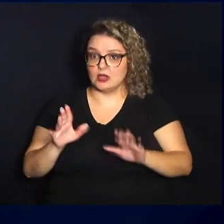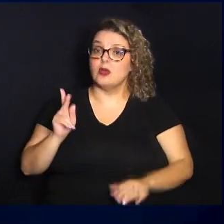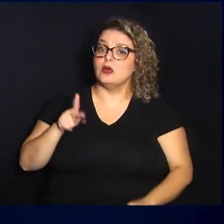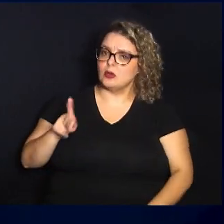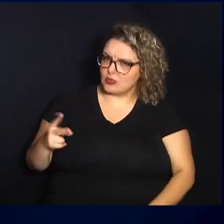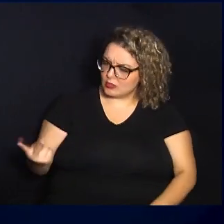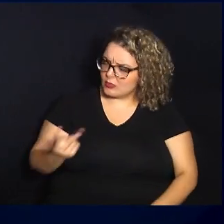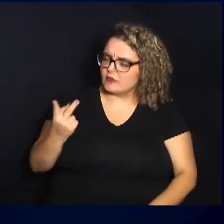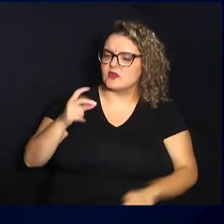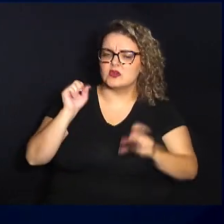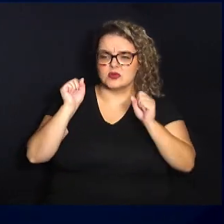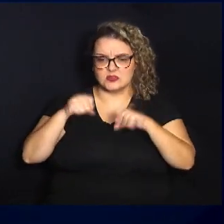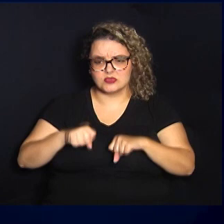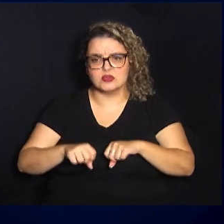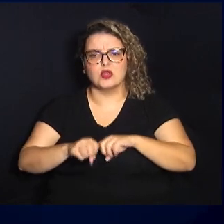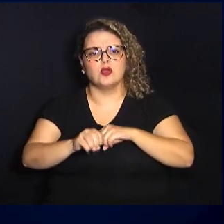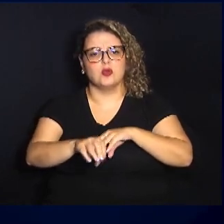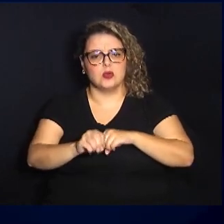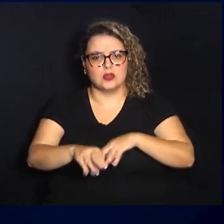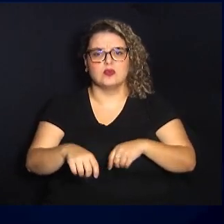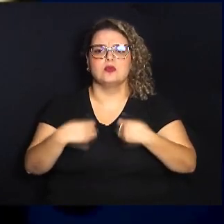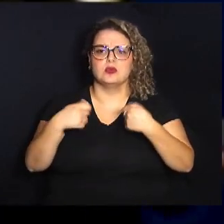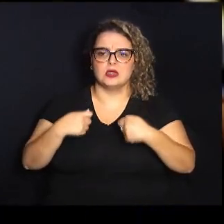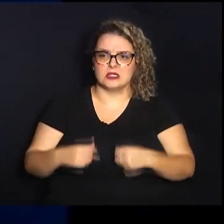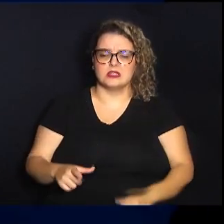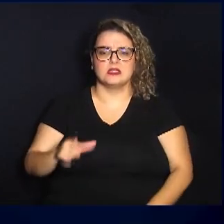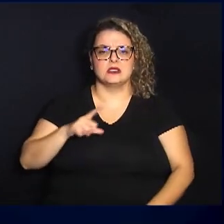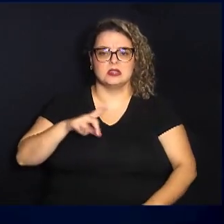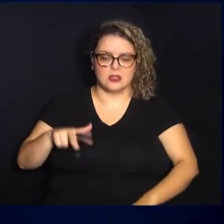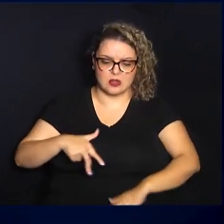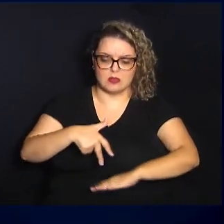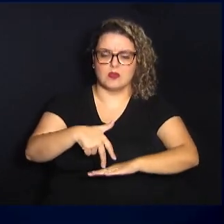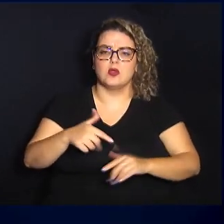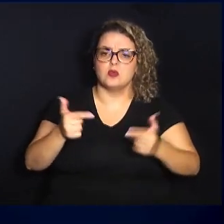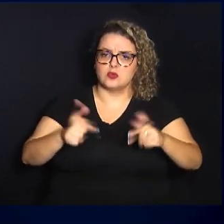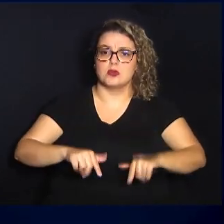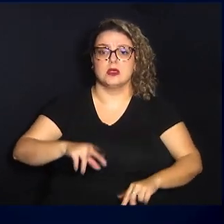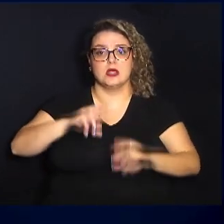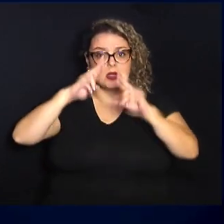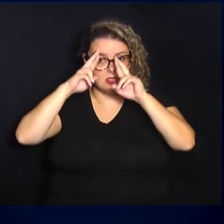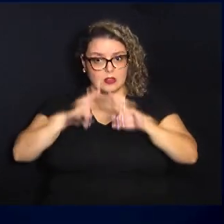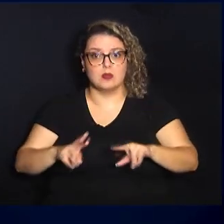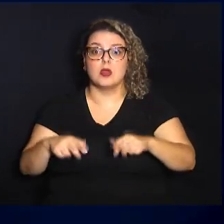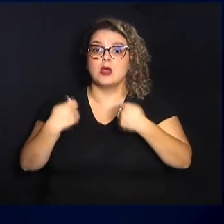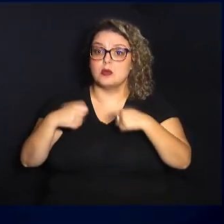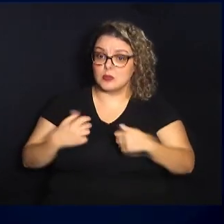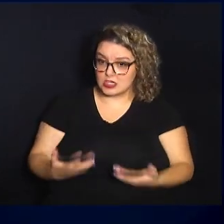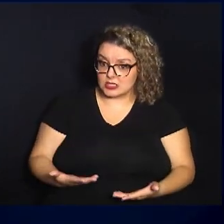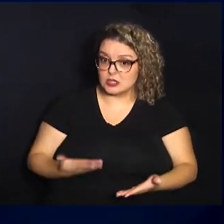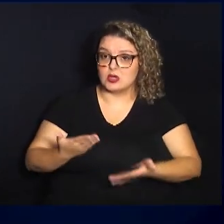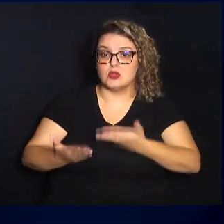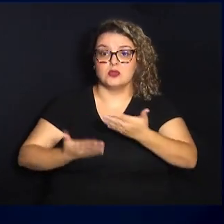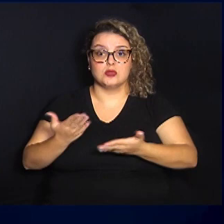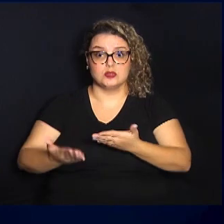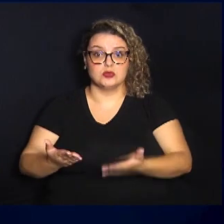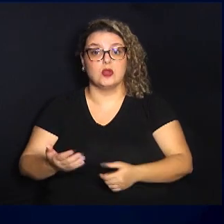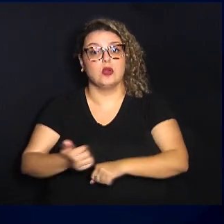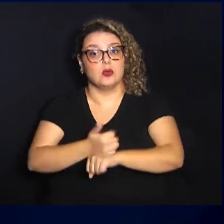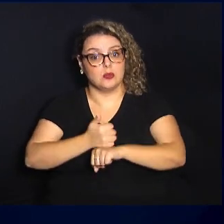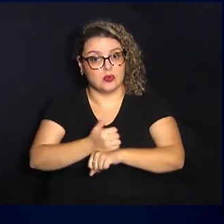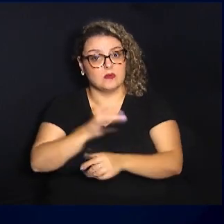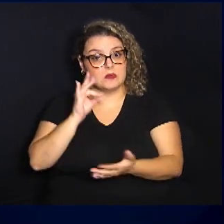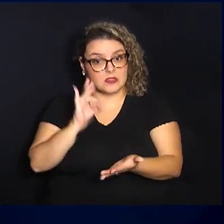ser valorizado o educador precisa ter seu lugar respeitado ele precisa ser tratado como um profissional